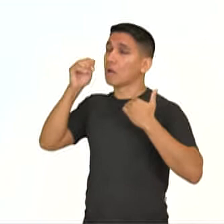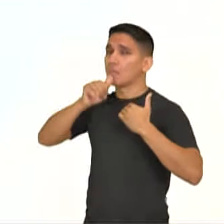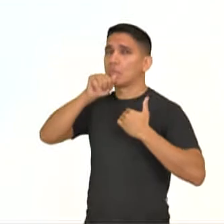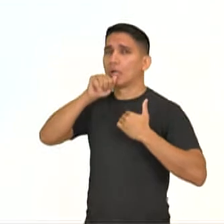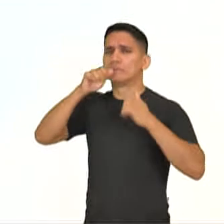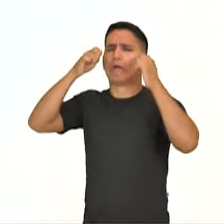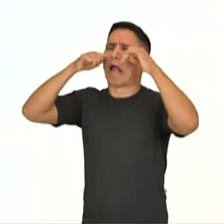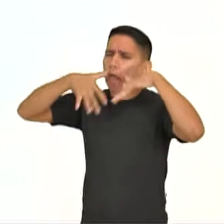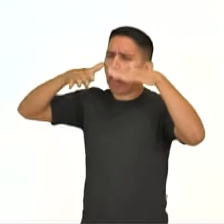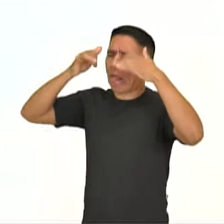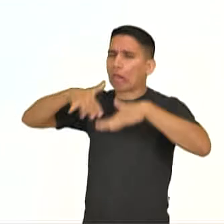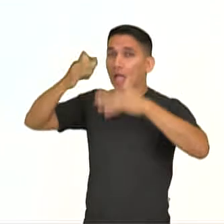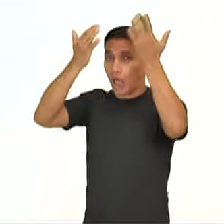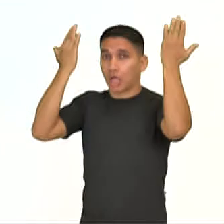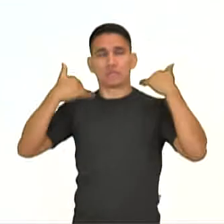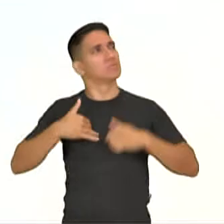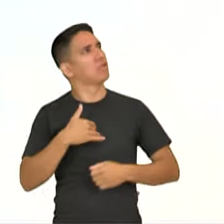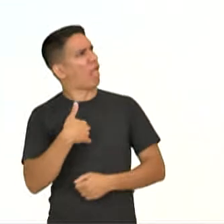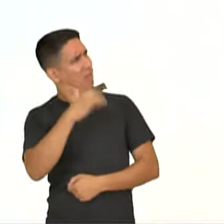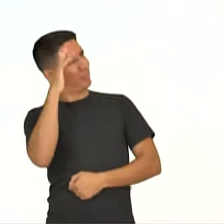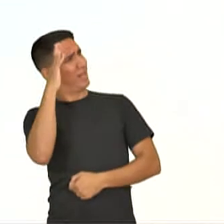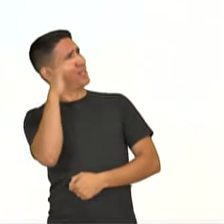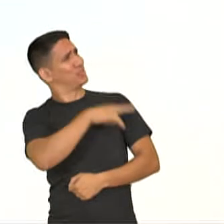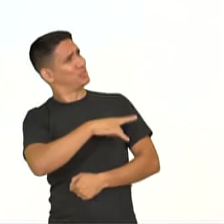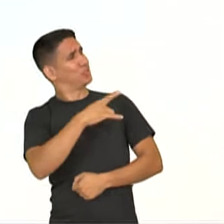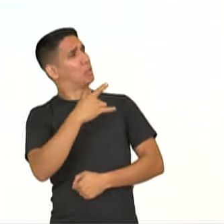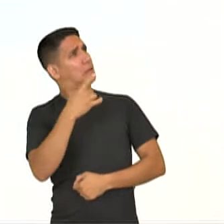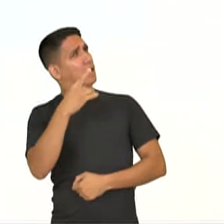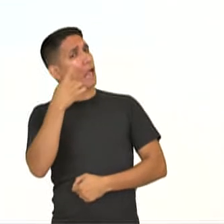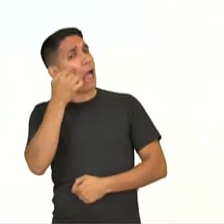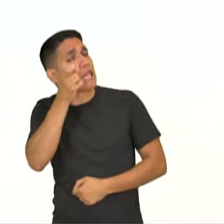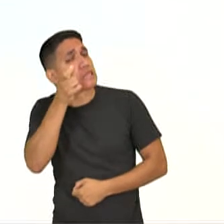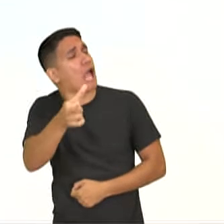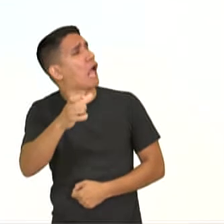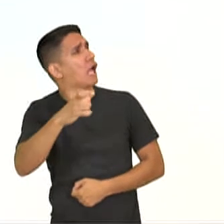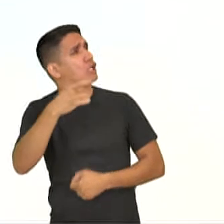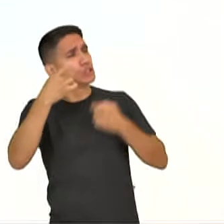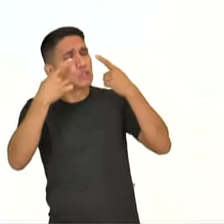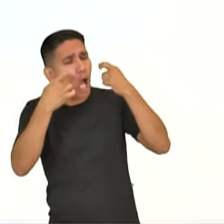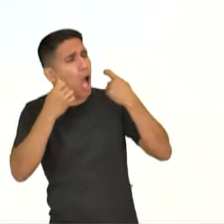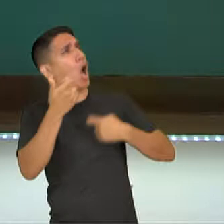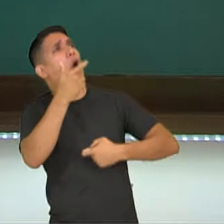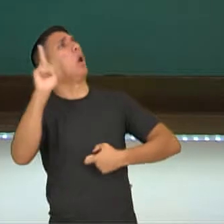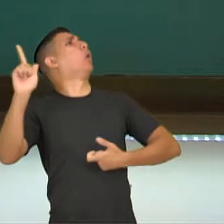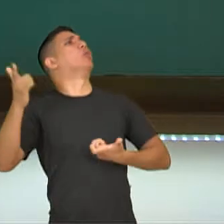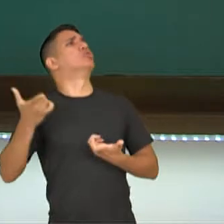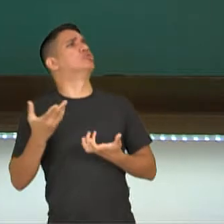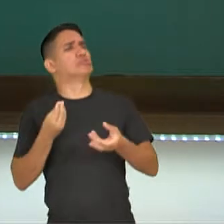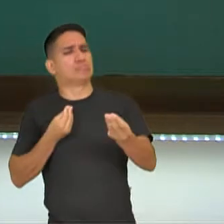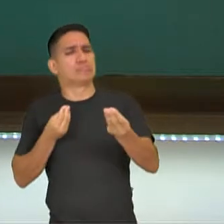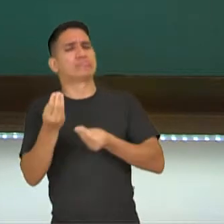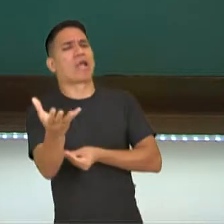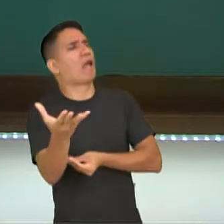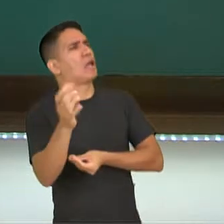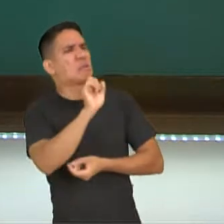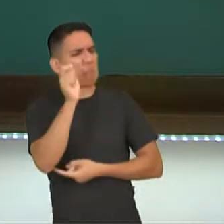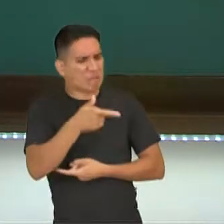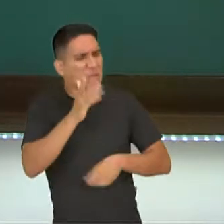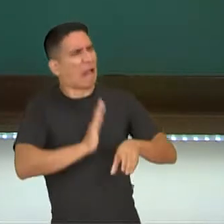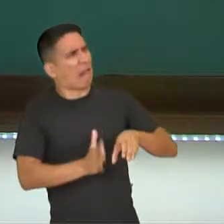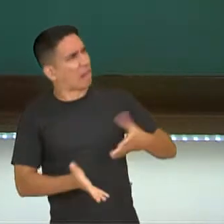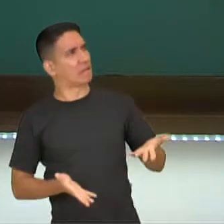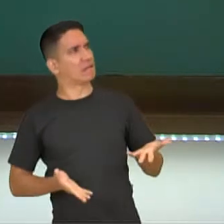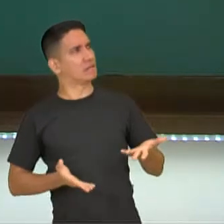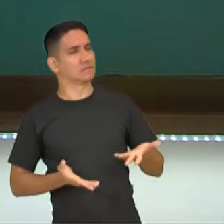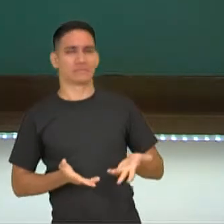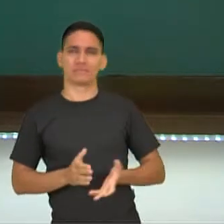a mãe. Pensei que te interessaria chorar por algo mais altruísta que uma cebola? Ah, que chora, mas